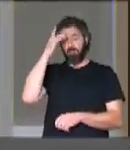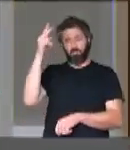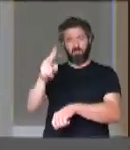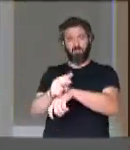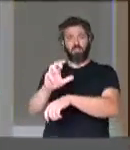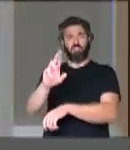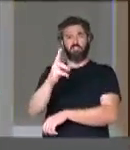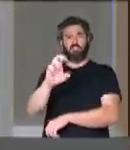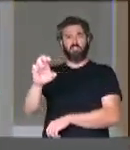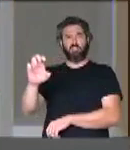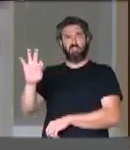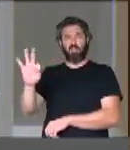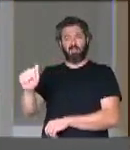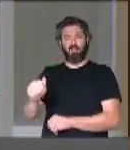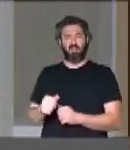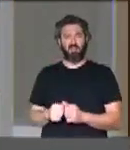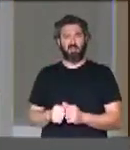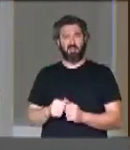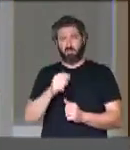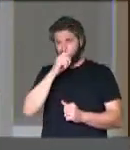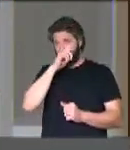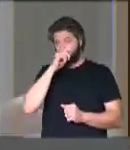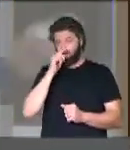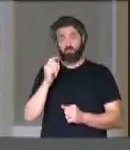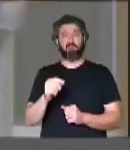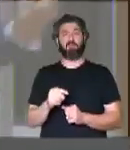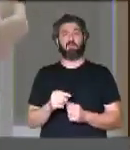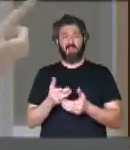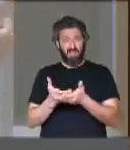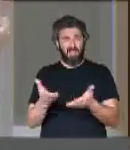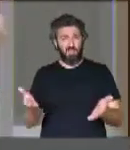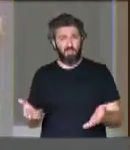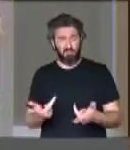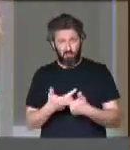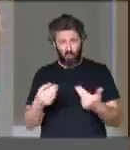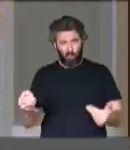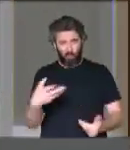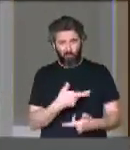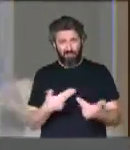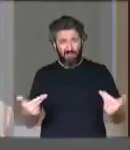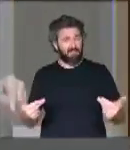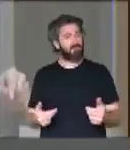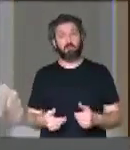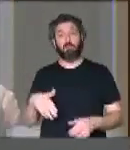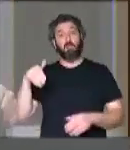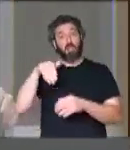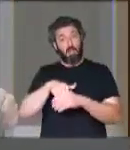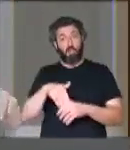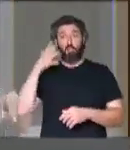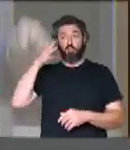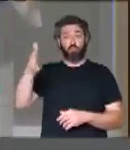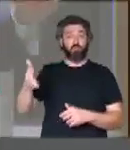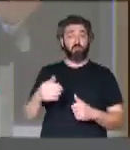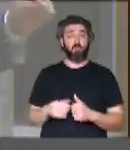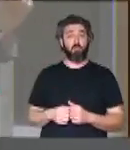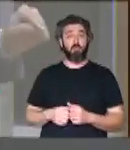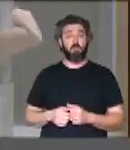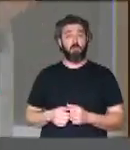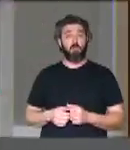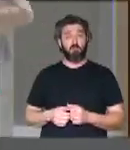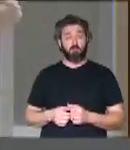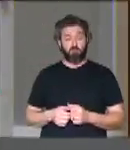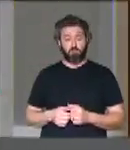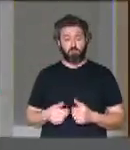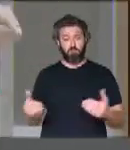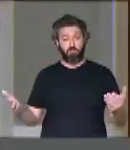xiita. Quer dizer, essa situação que a gente vive não é nenhuma novidade. Foi eleito com esse discurso e, por essa